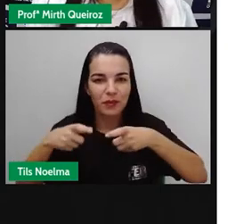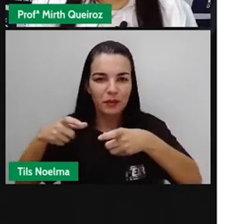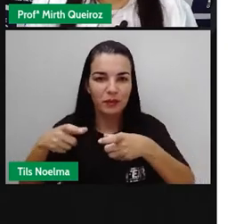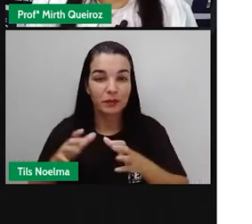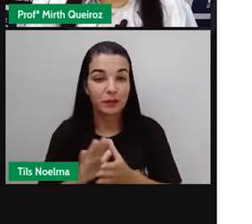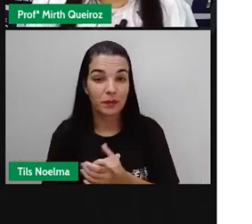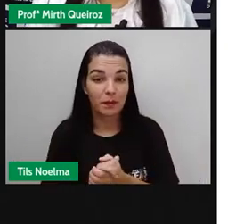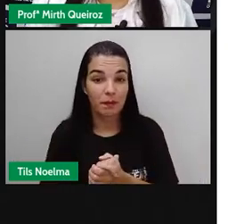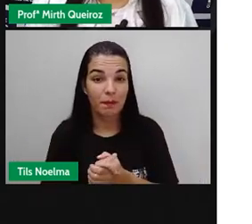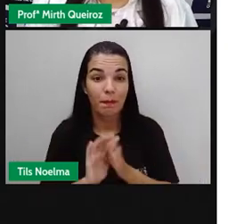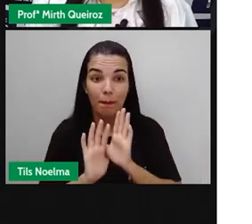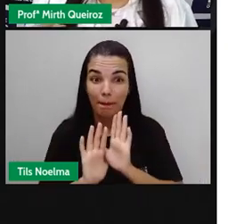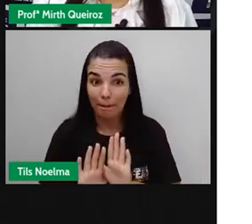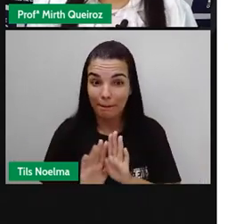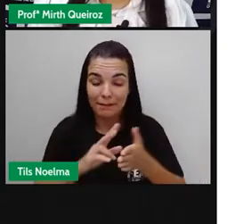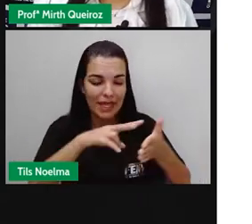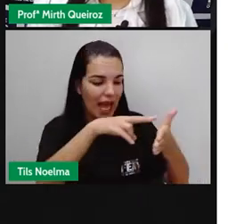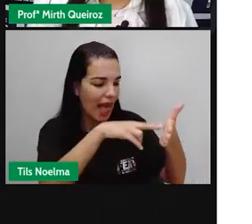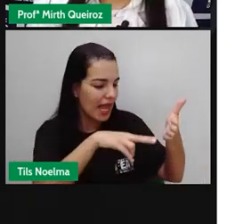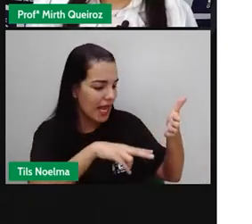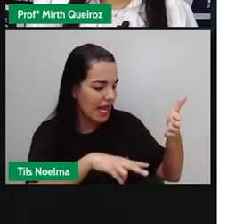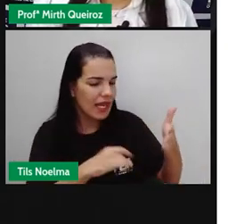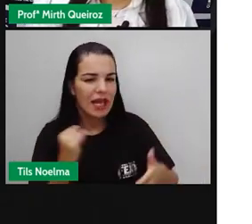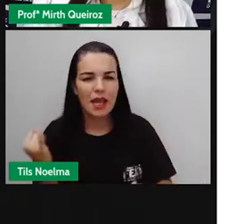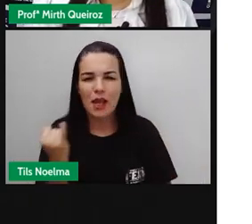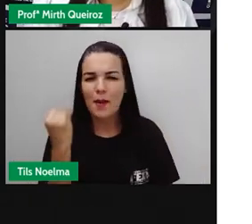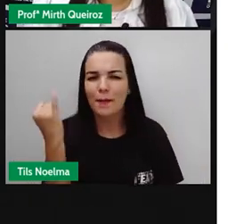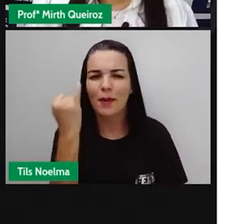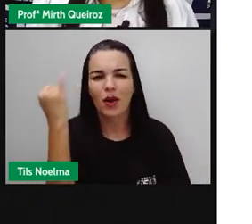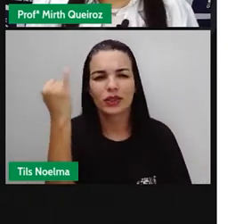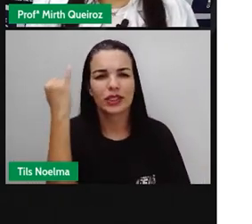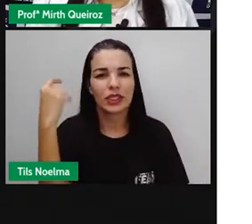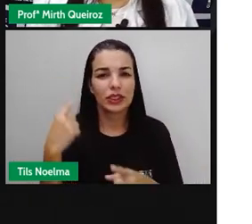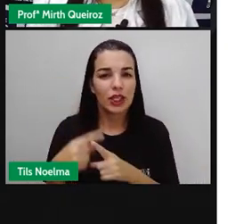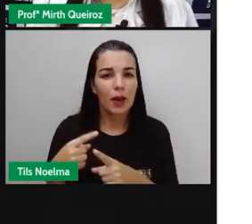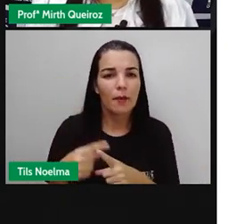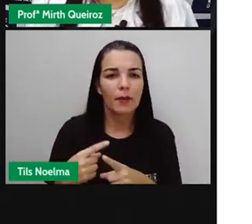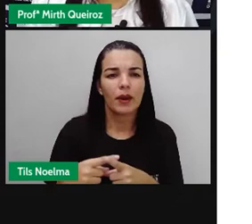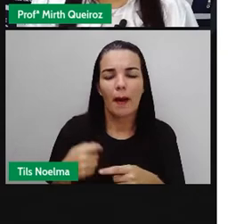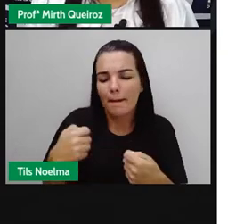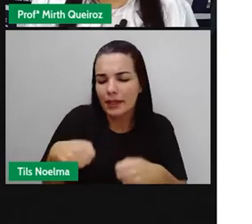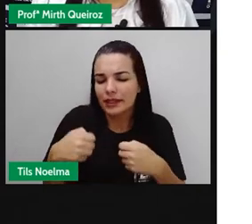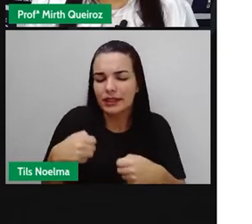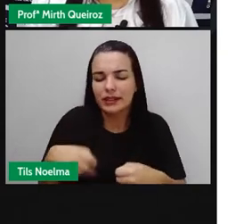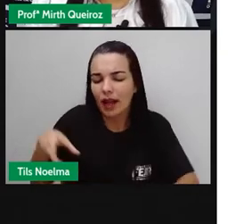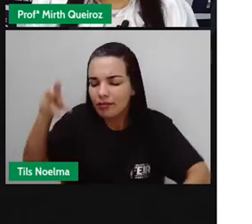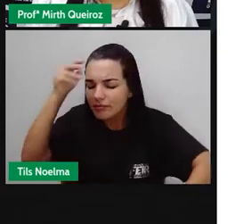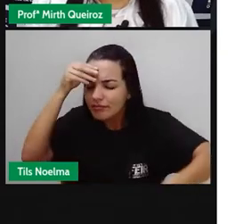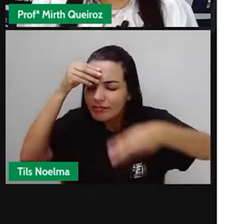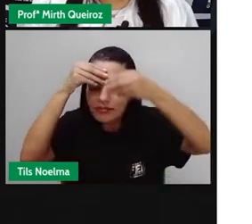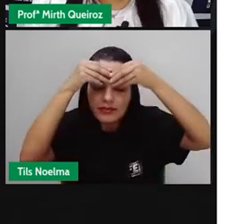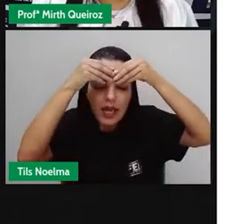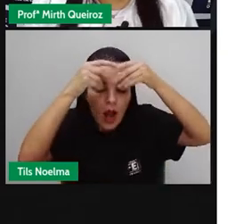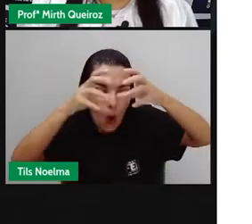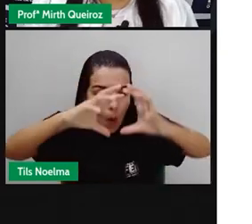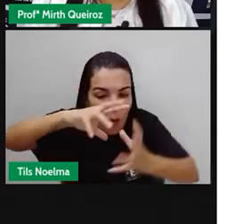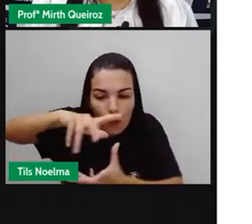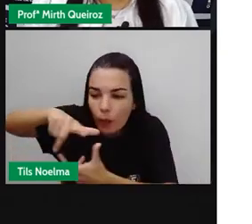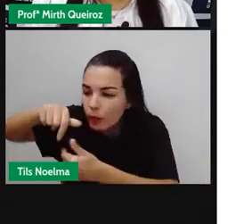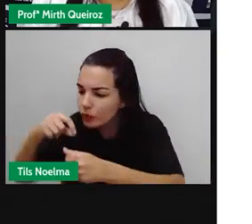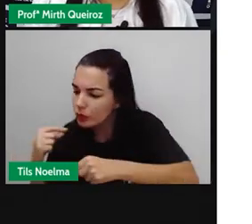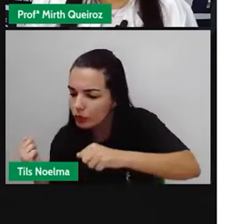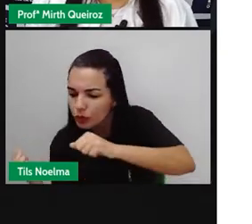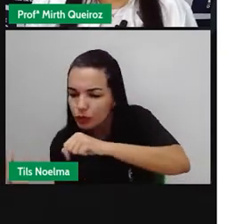Ler é importante para conhecer o mundo que nos rodeia, compreender e ser compreendido pelos